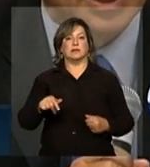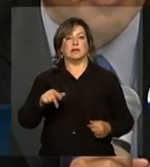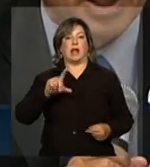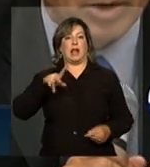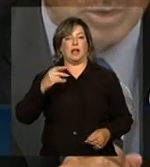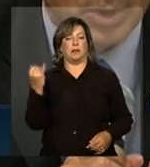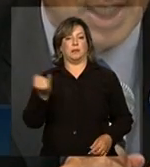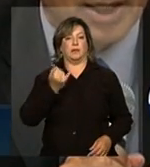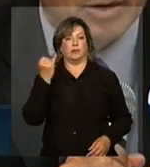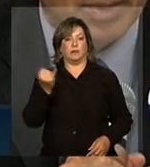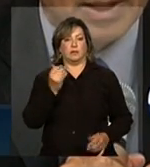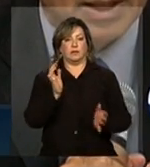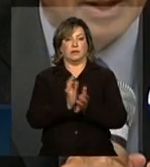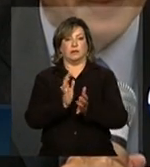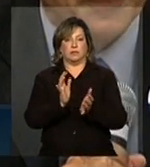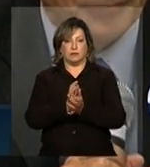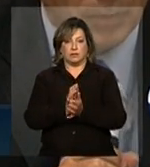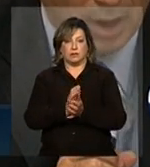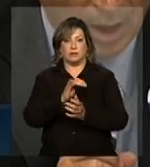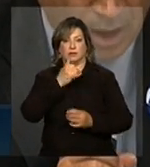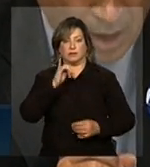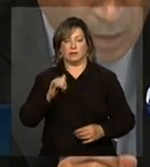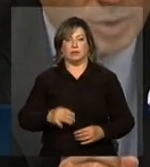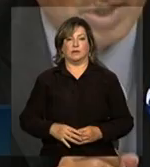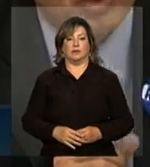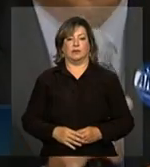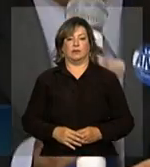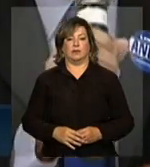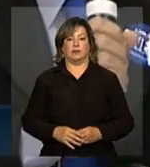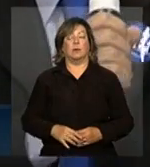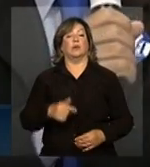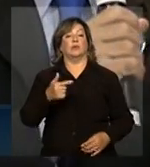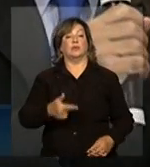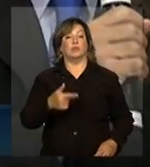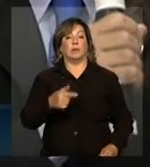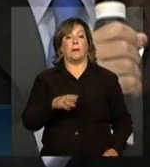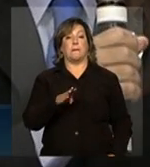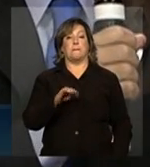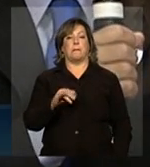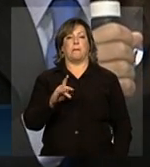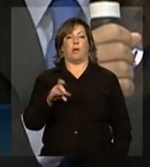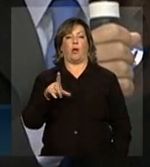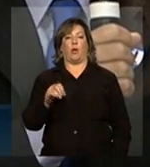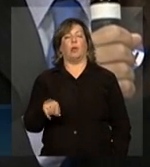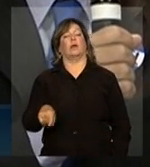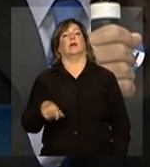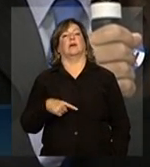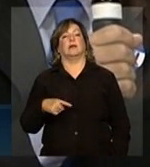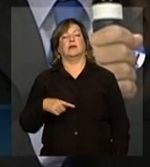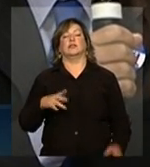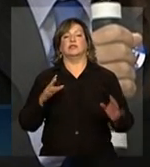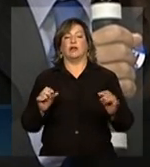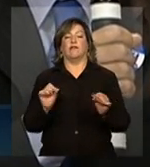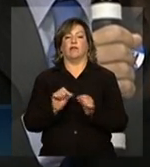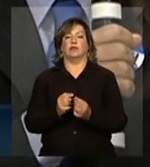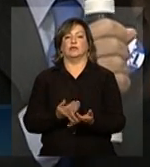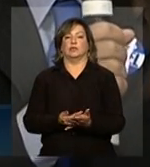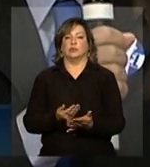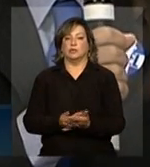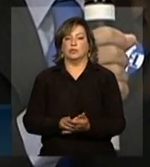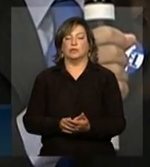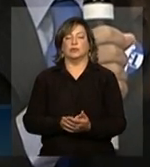dessa linha para o setor elétrico brasileiro. O segundo bipolo, a EEP já providenciou os estudos,